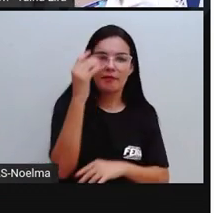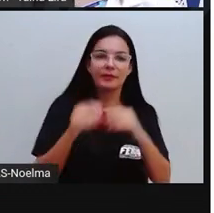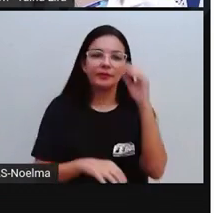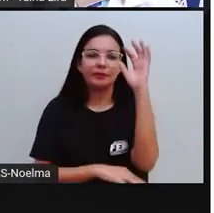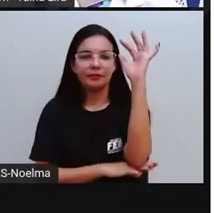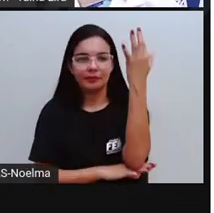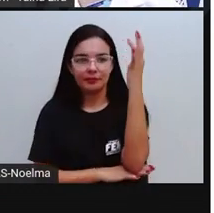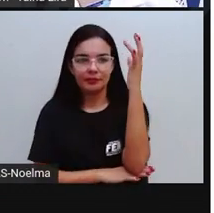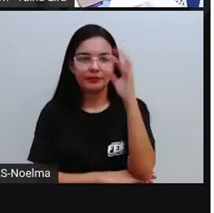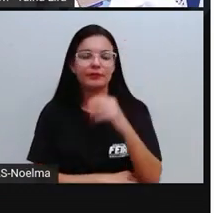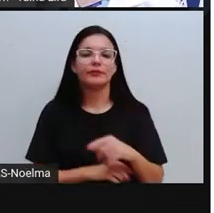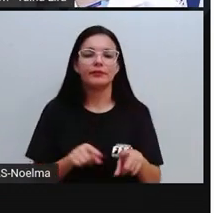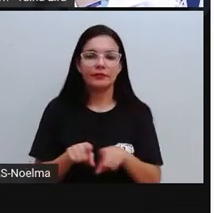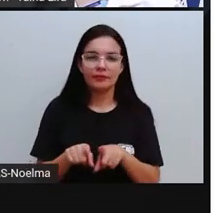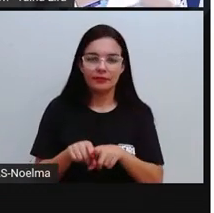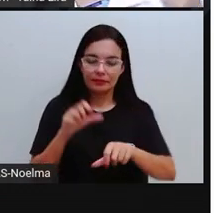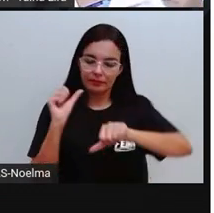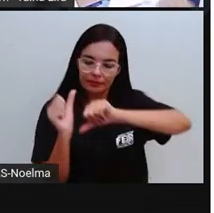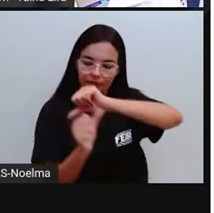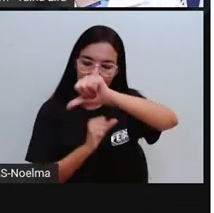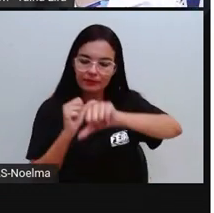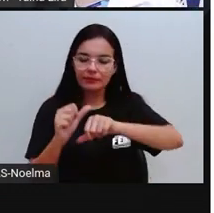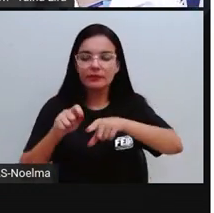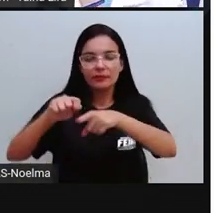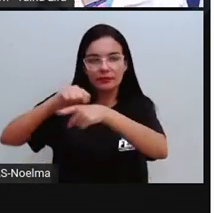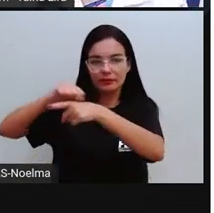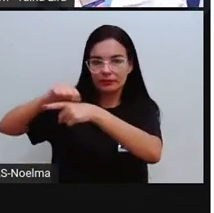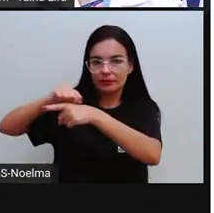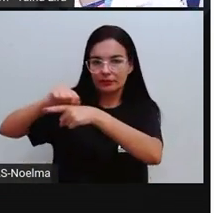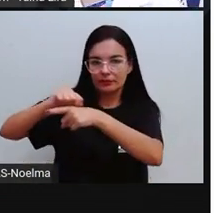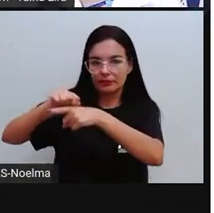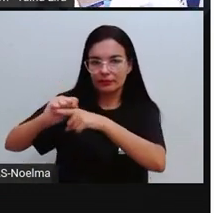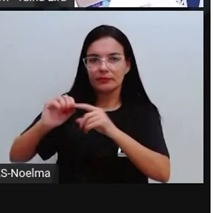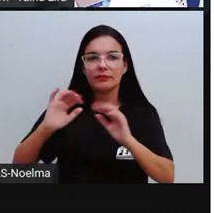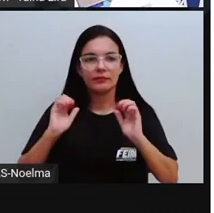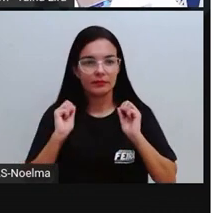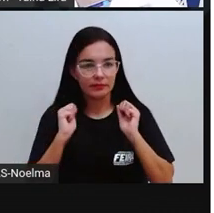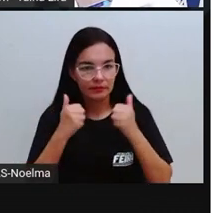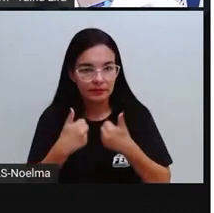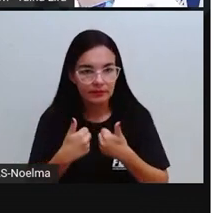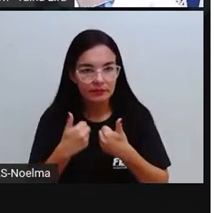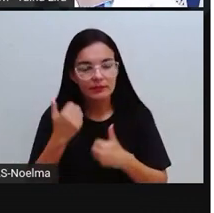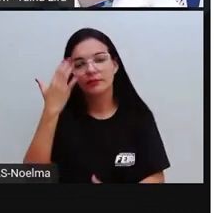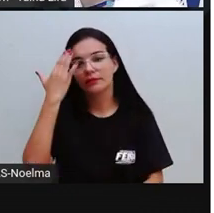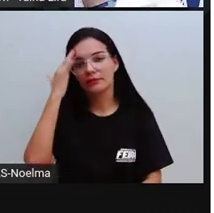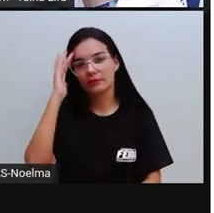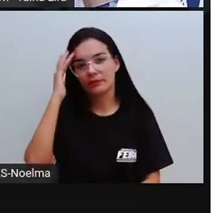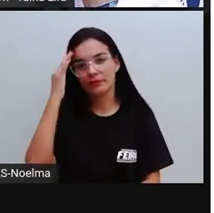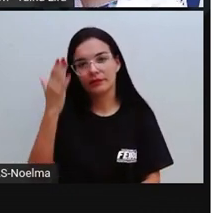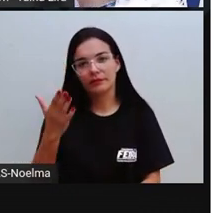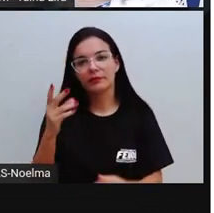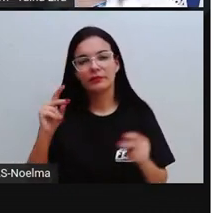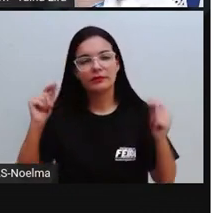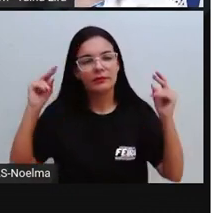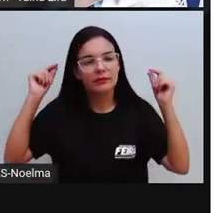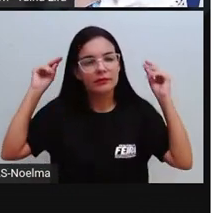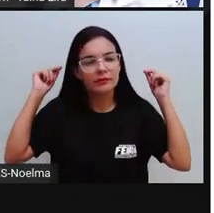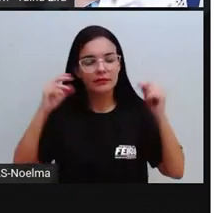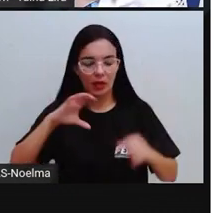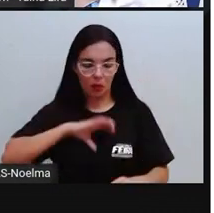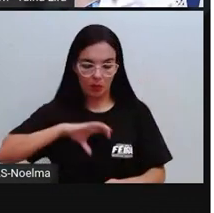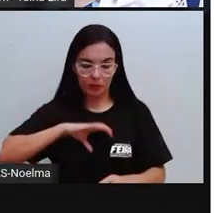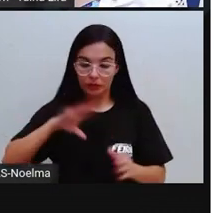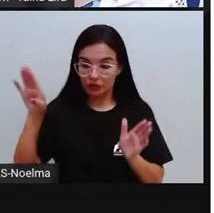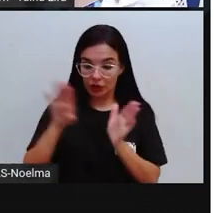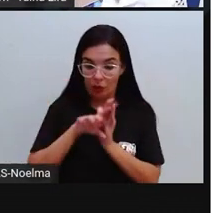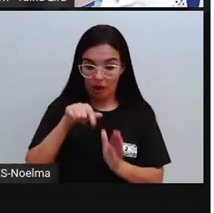e o látex é transformado em borracha. Então, era o que acontecia aqui na época que os portugueses